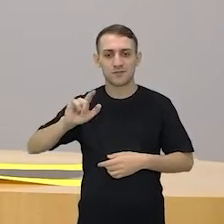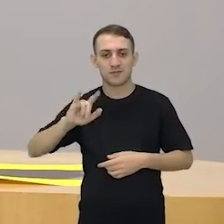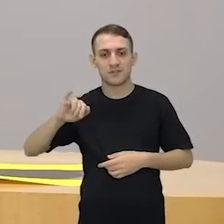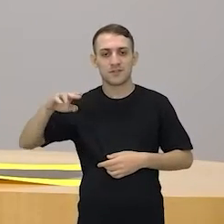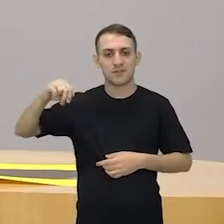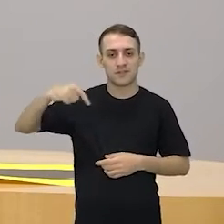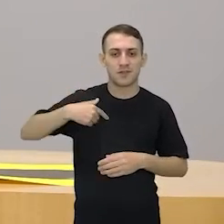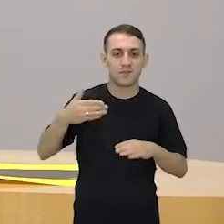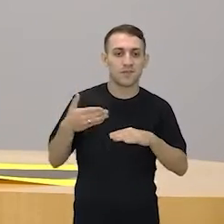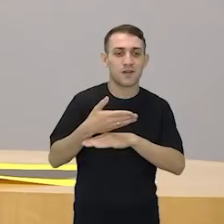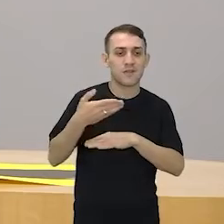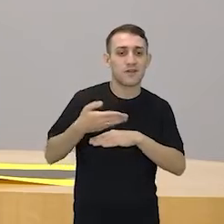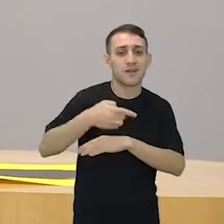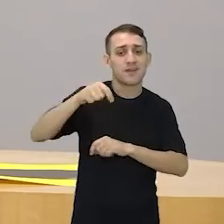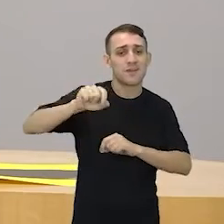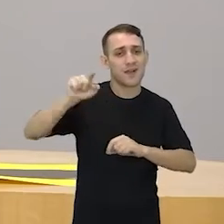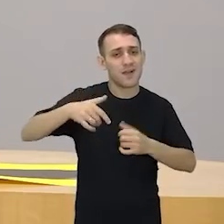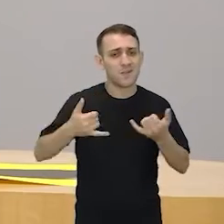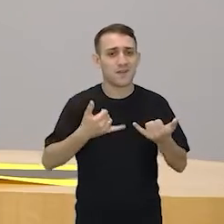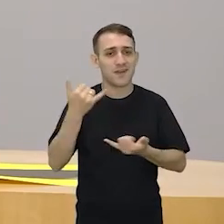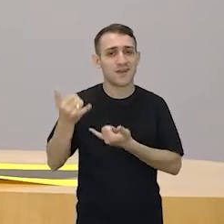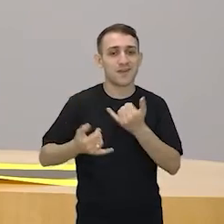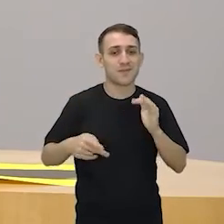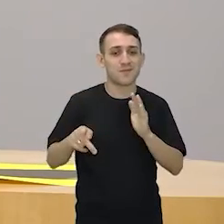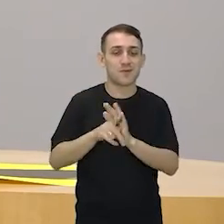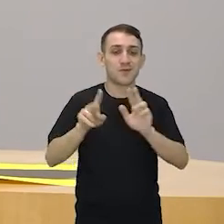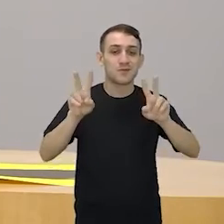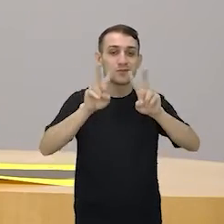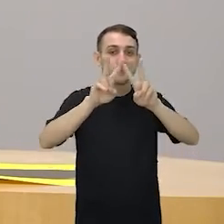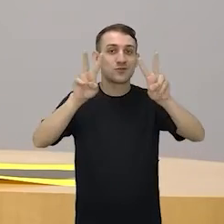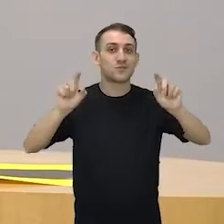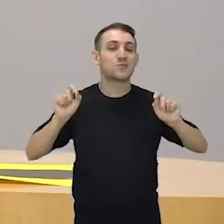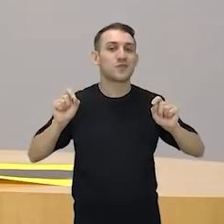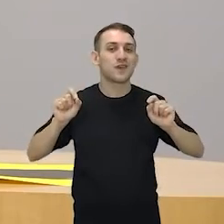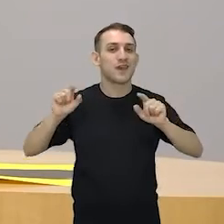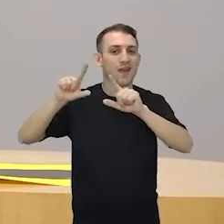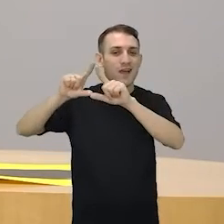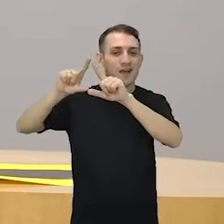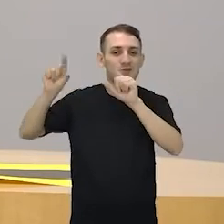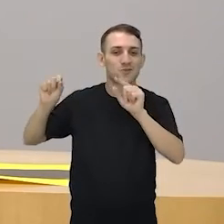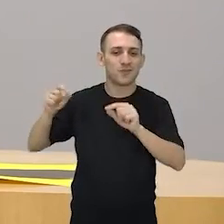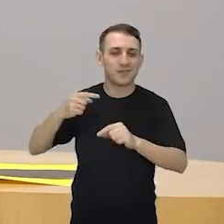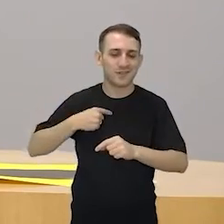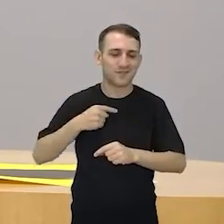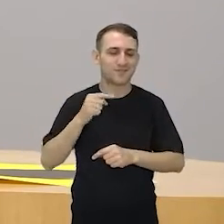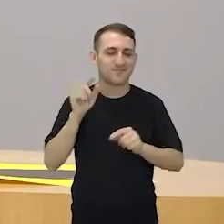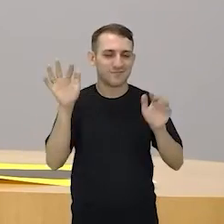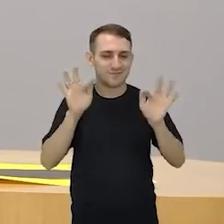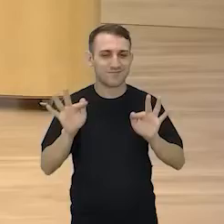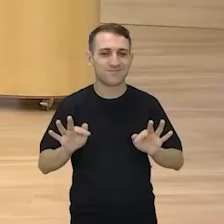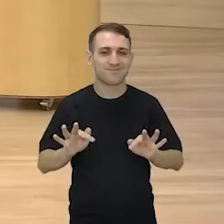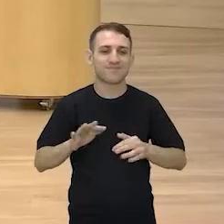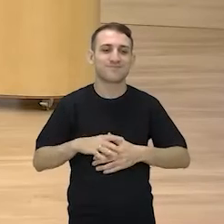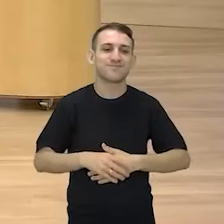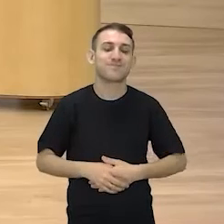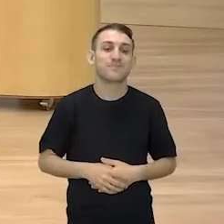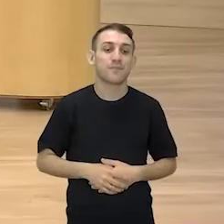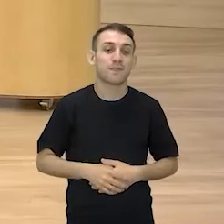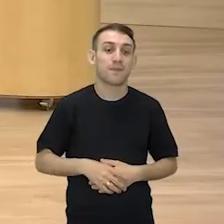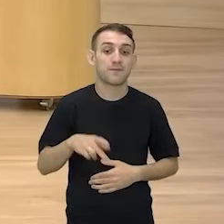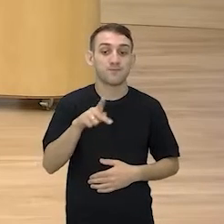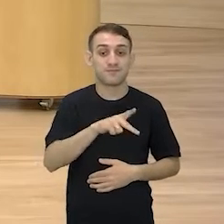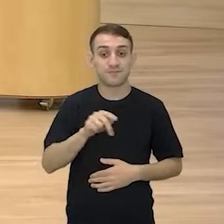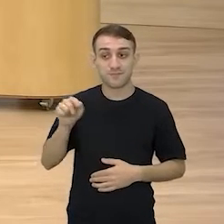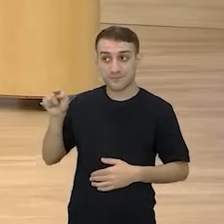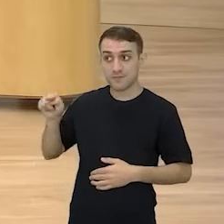vim participar de acho que é uma brincadeira aqui sobre a lua. Estou empolgadíssima aqui. Estou vendo. E a professora